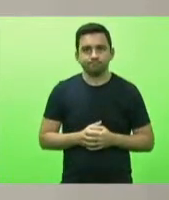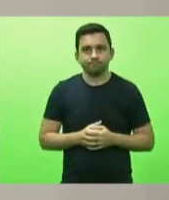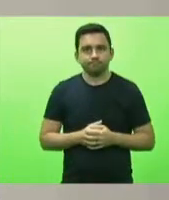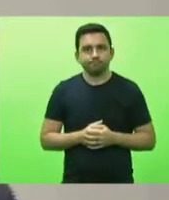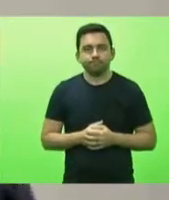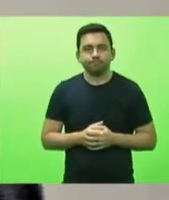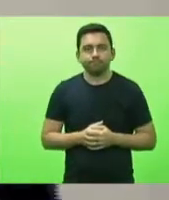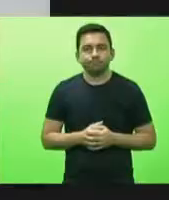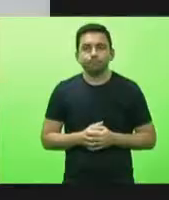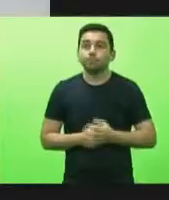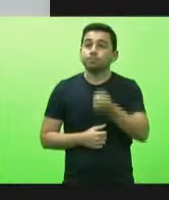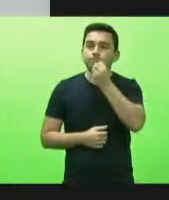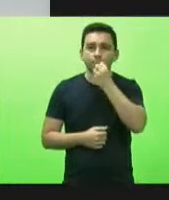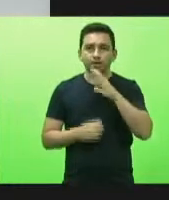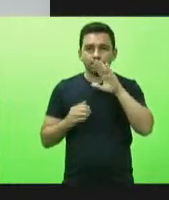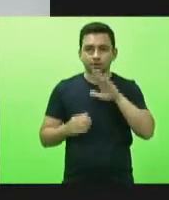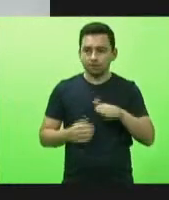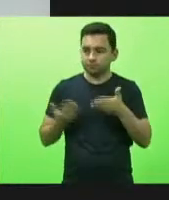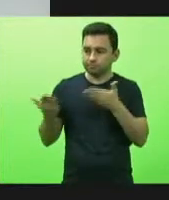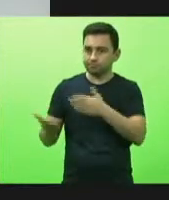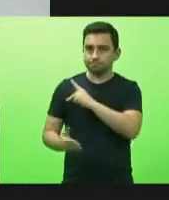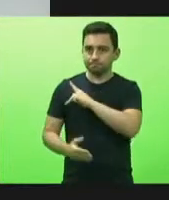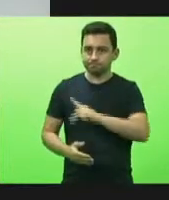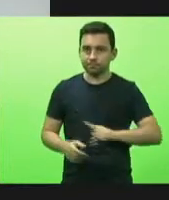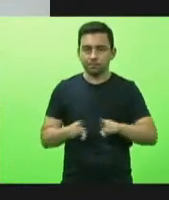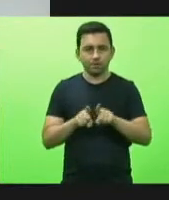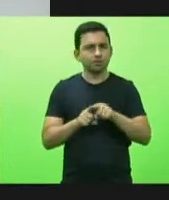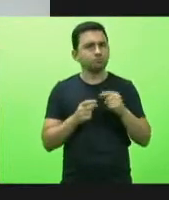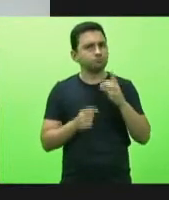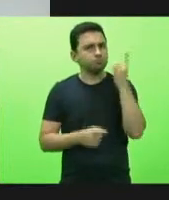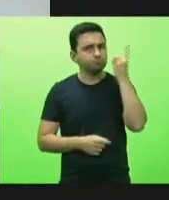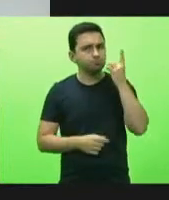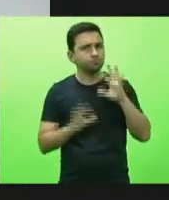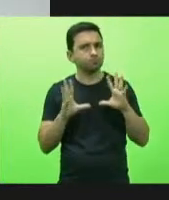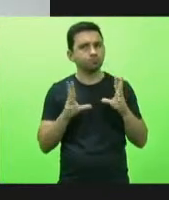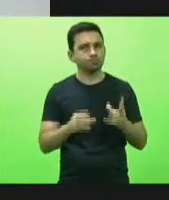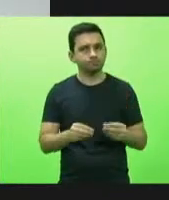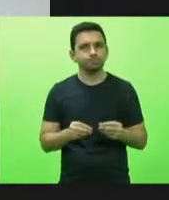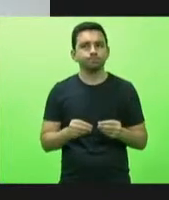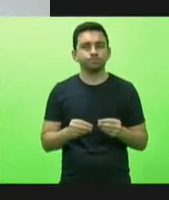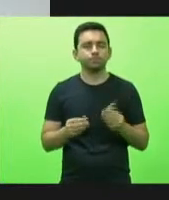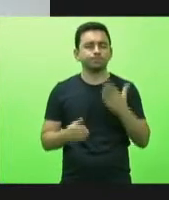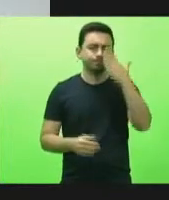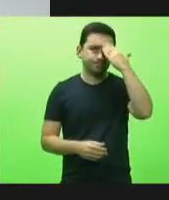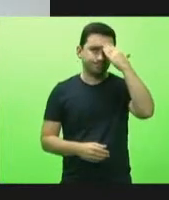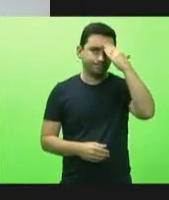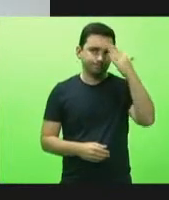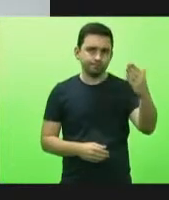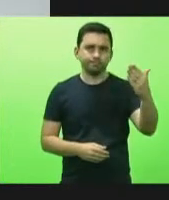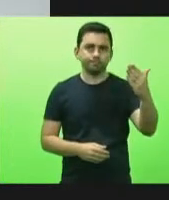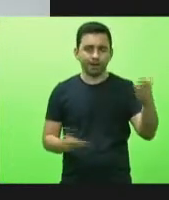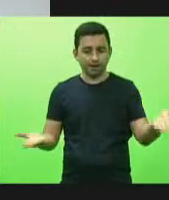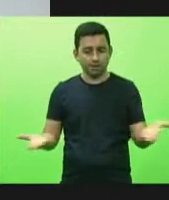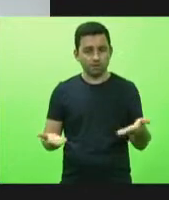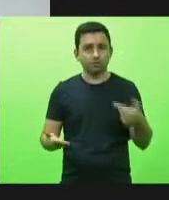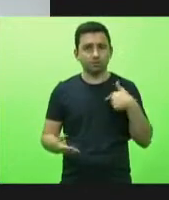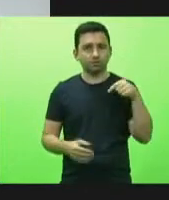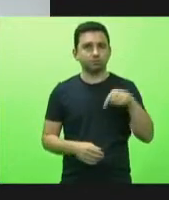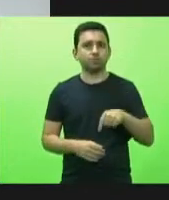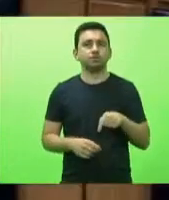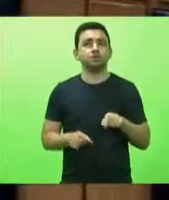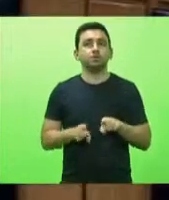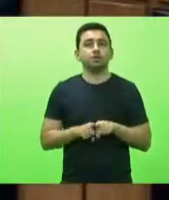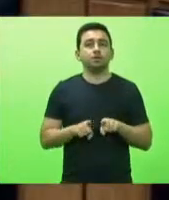Bom, boa tarde senhor presidente, senhores deputados muito obrigado pela oportunidade quero agradecer